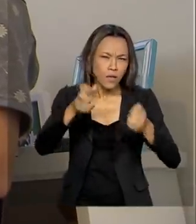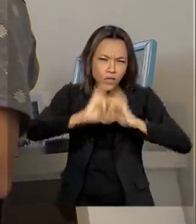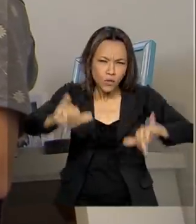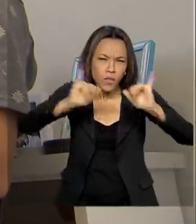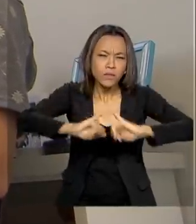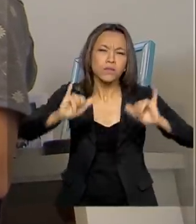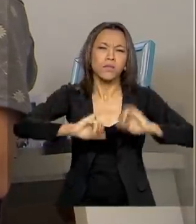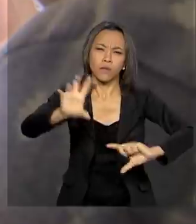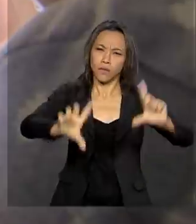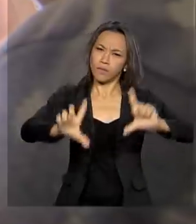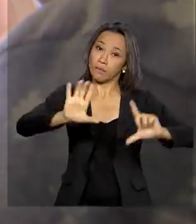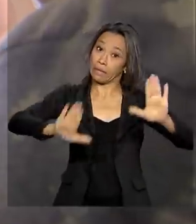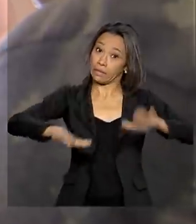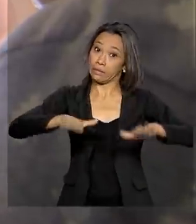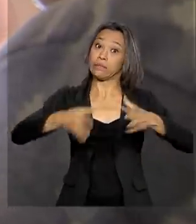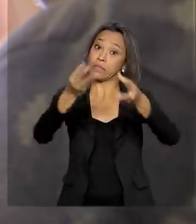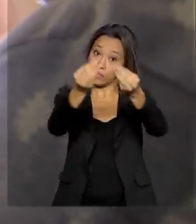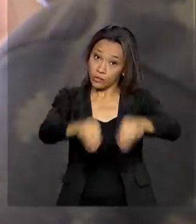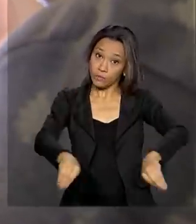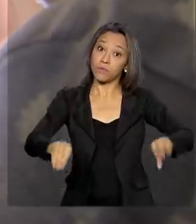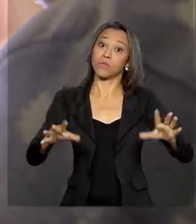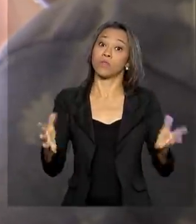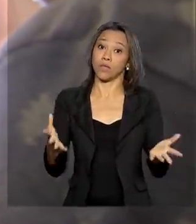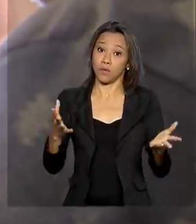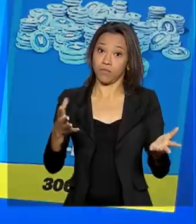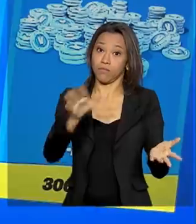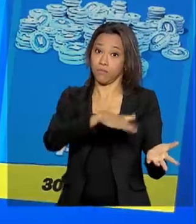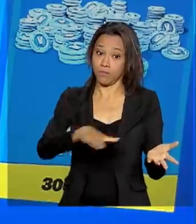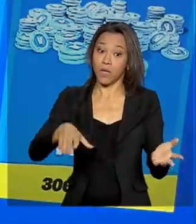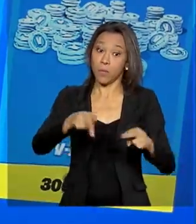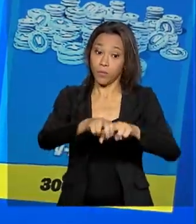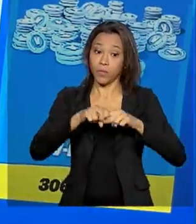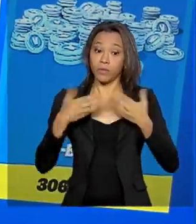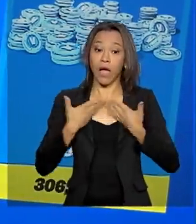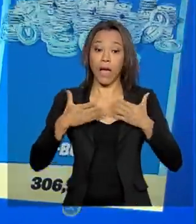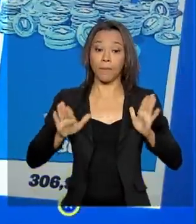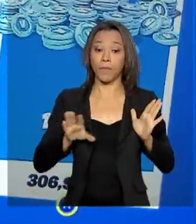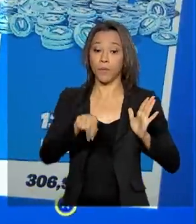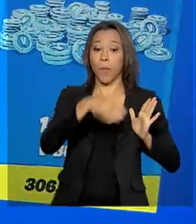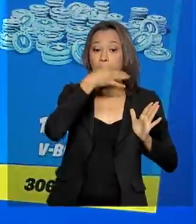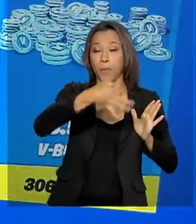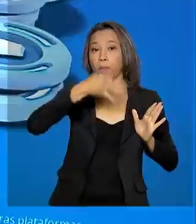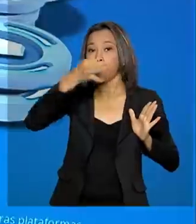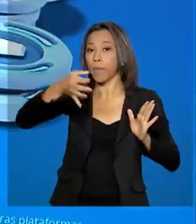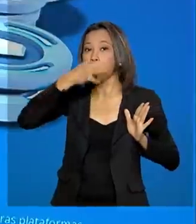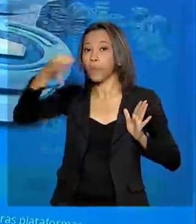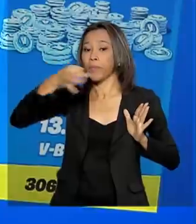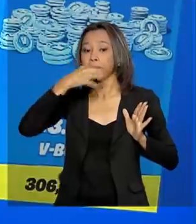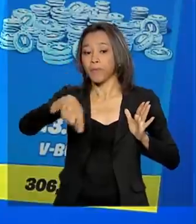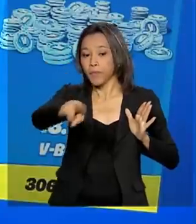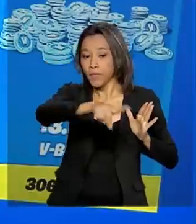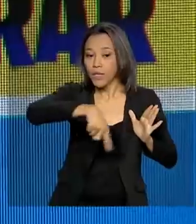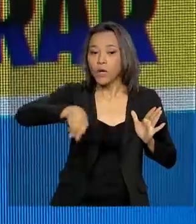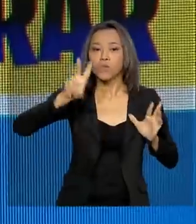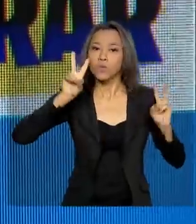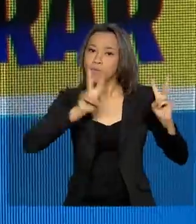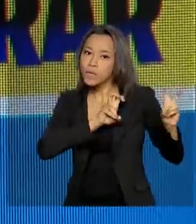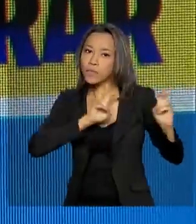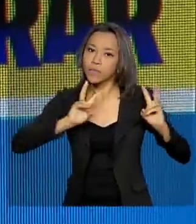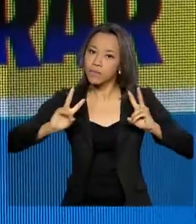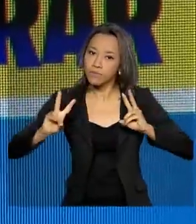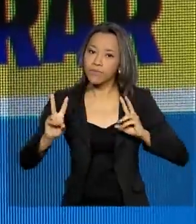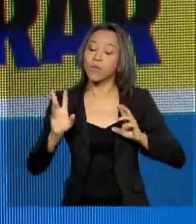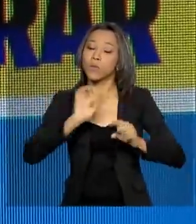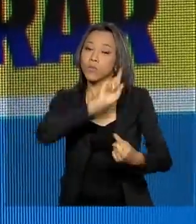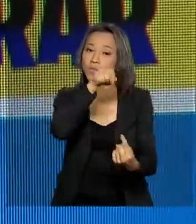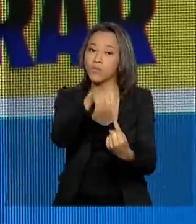pode ser prejudicial. E para isso, abrir uma consulta pública, onde vai ouvir a população sobre o tema. O